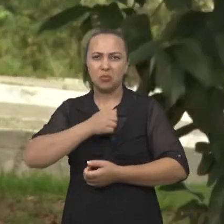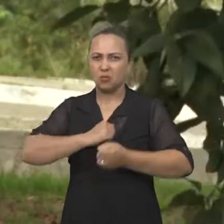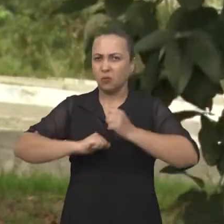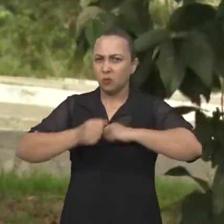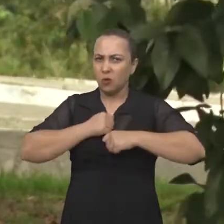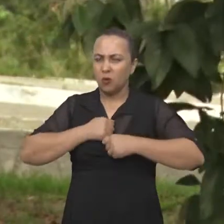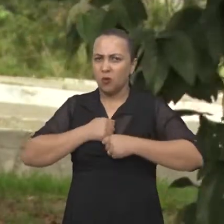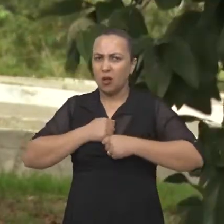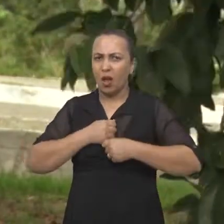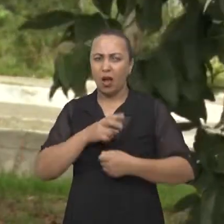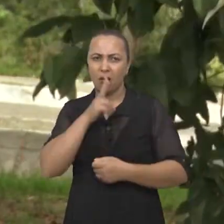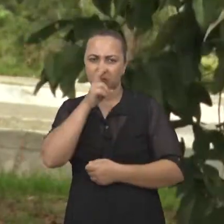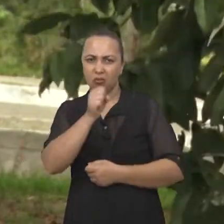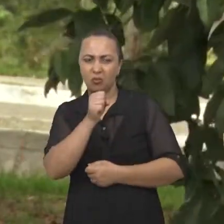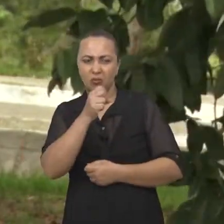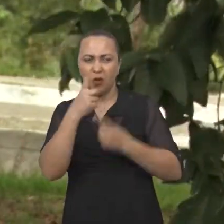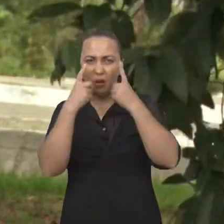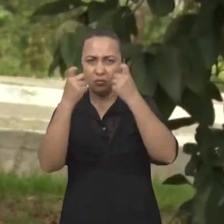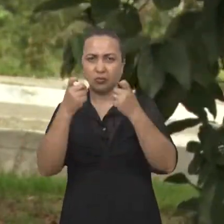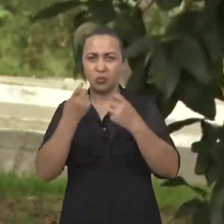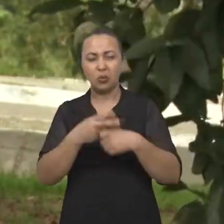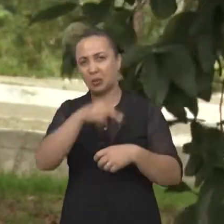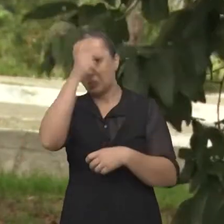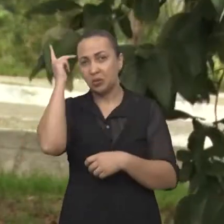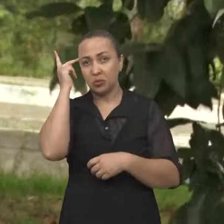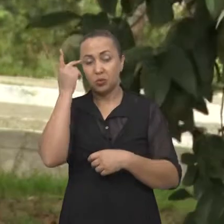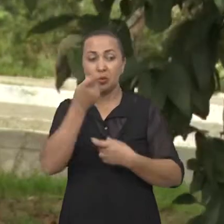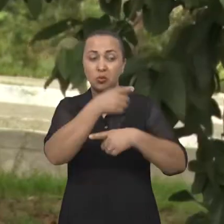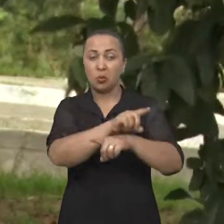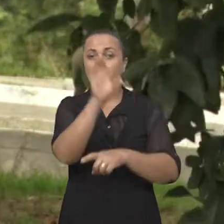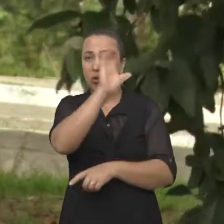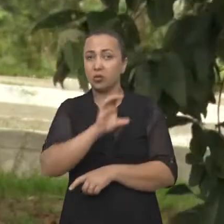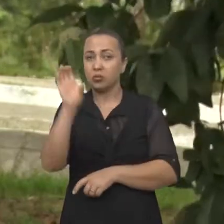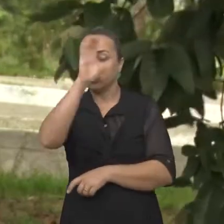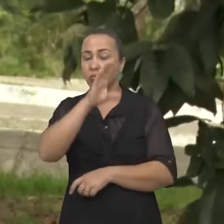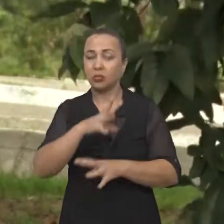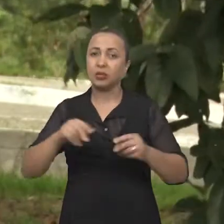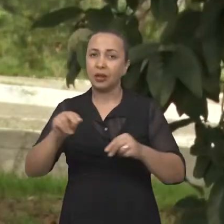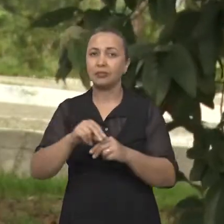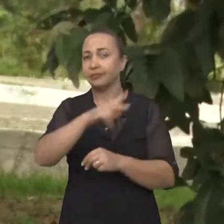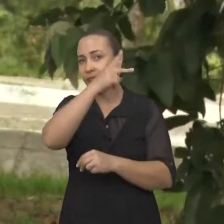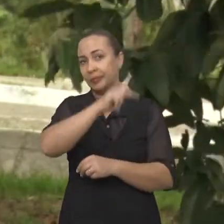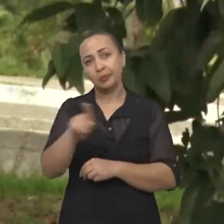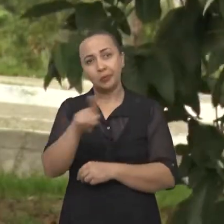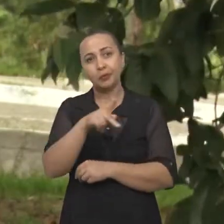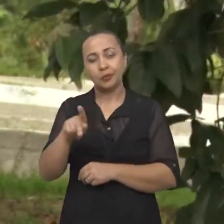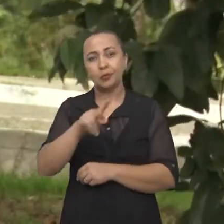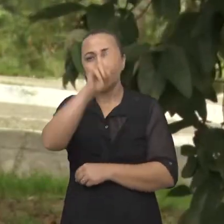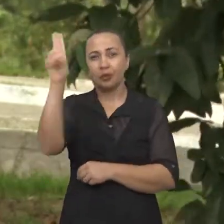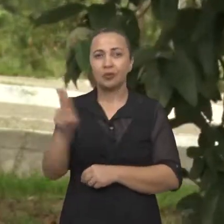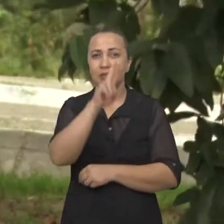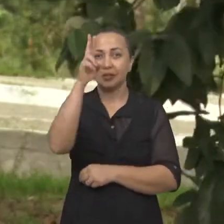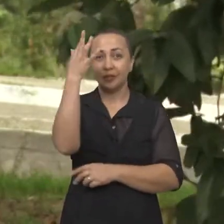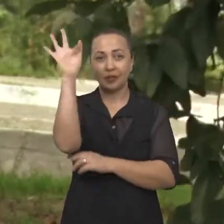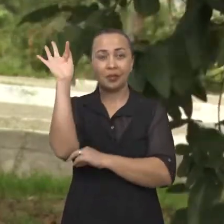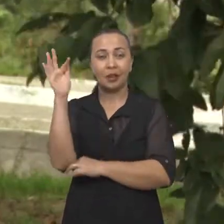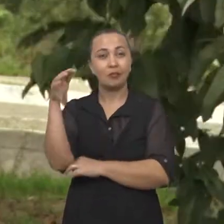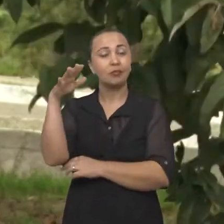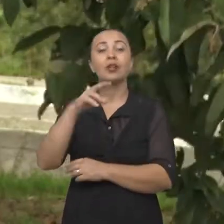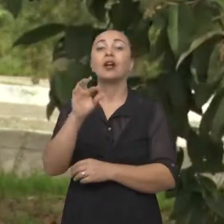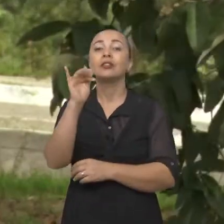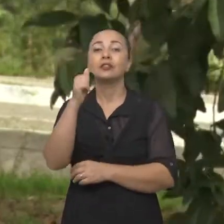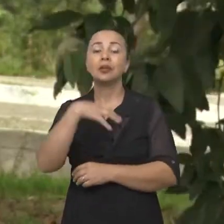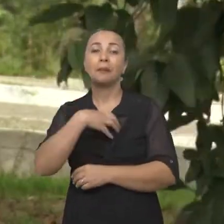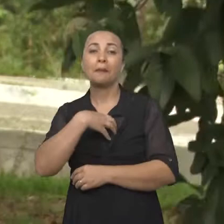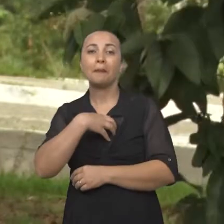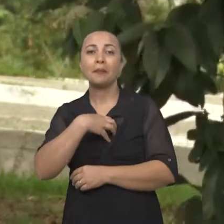de hostilidade contra pessoas de diferentes culturas e territórios. E a professora da Universidade Estadual de Feira de Santana, Patrícia